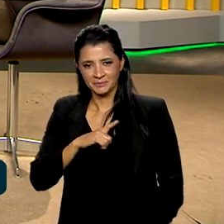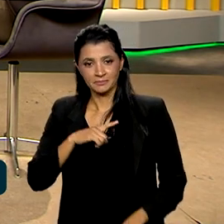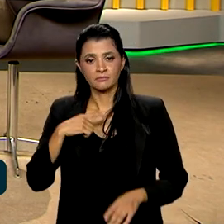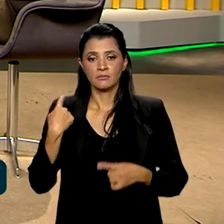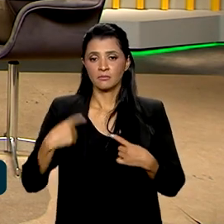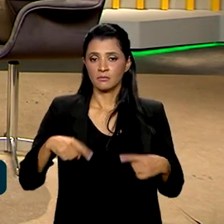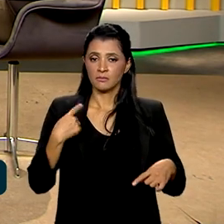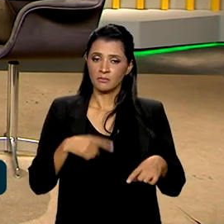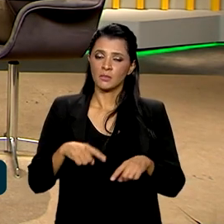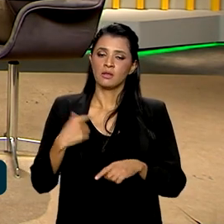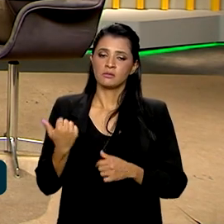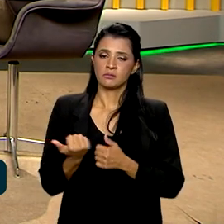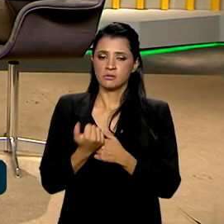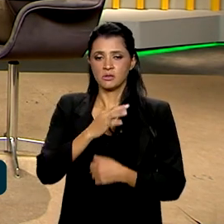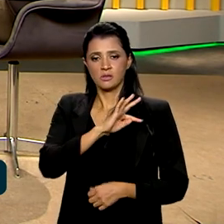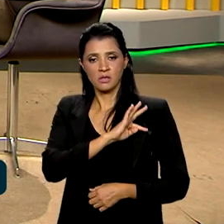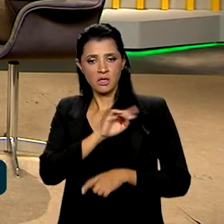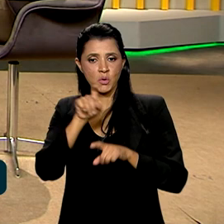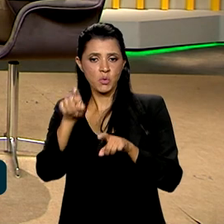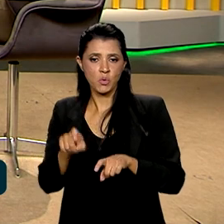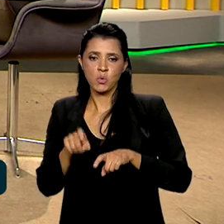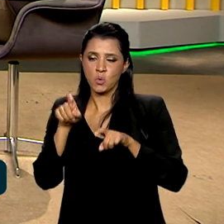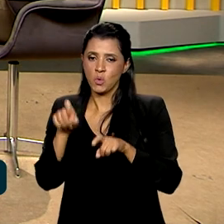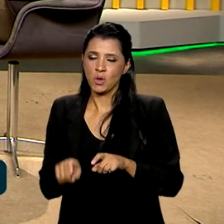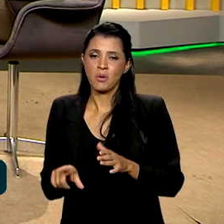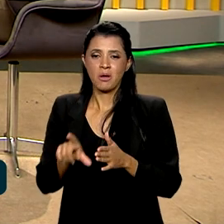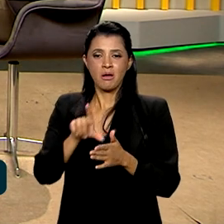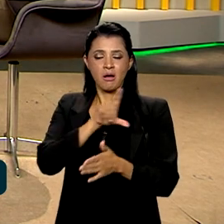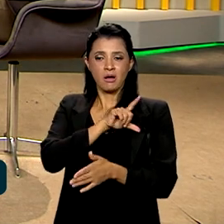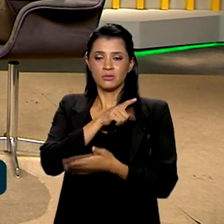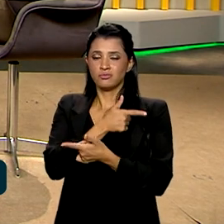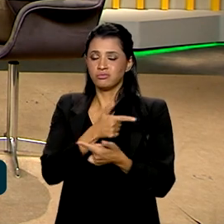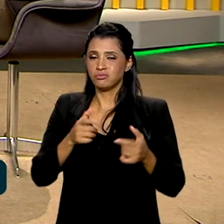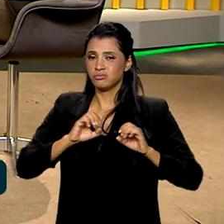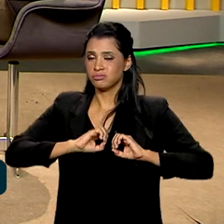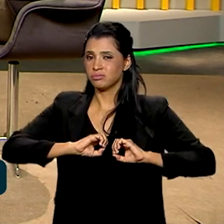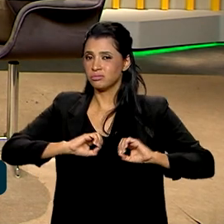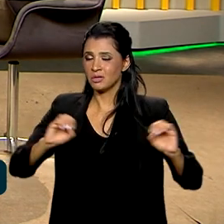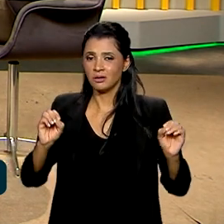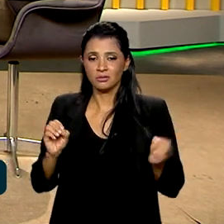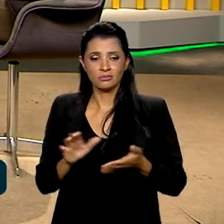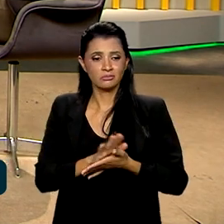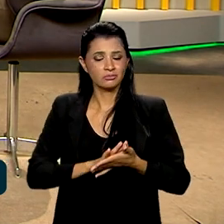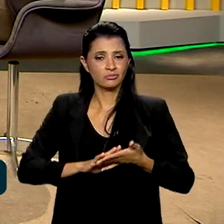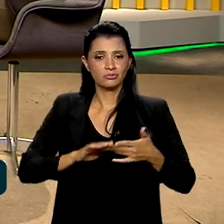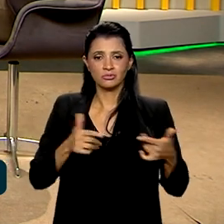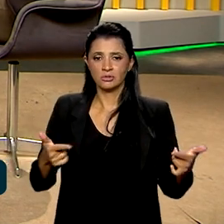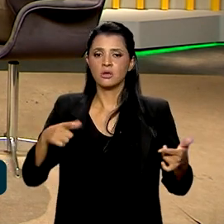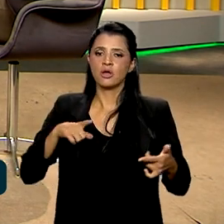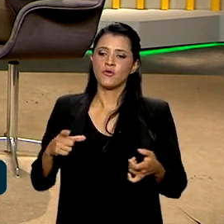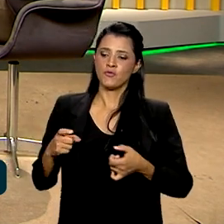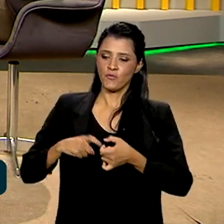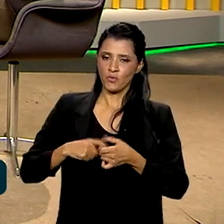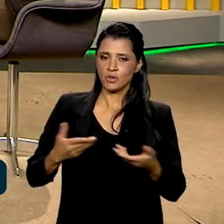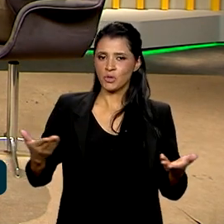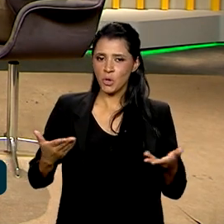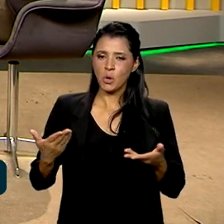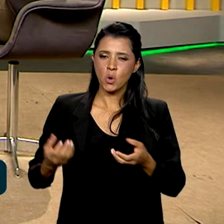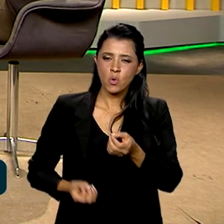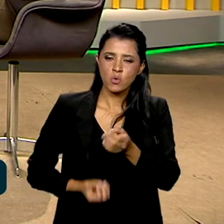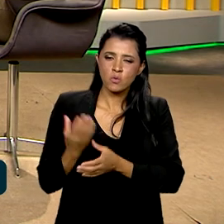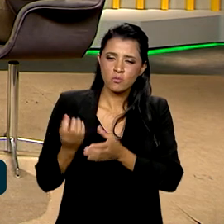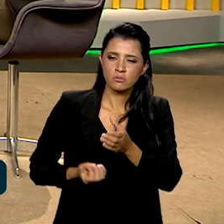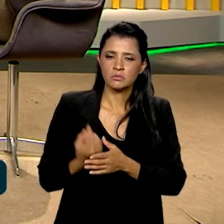assistência técnica e extensão rural estava completamente destruída, desmobilizada. Nós estamos reconstruindo toda a política